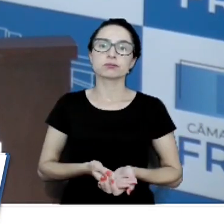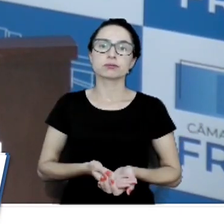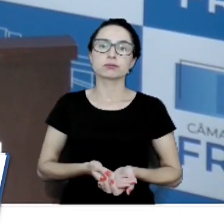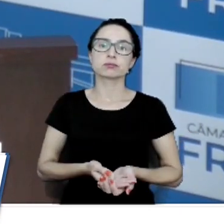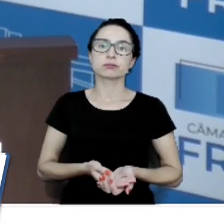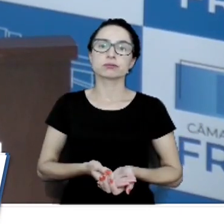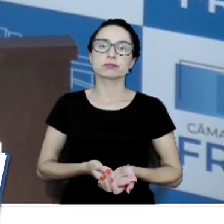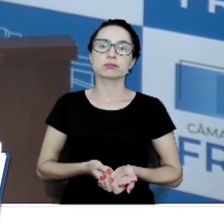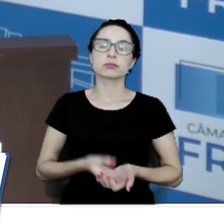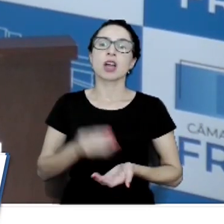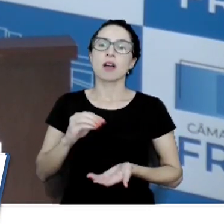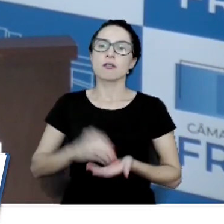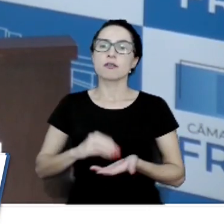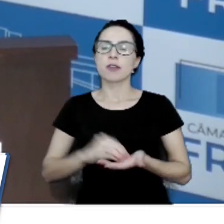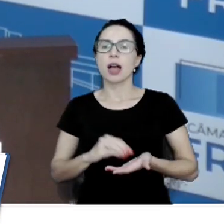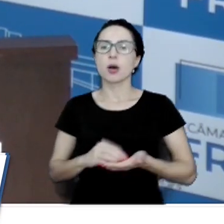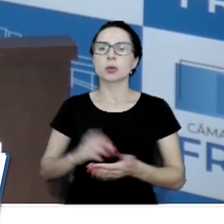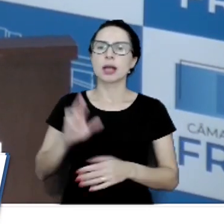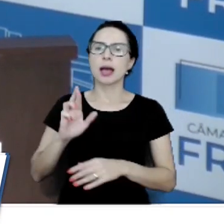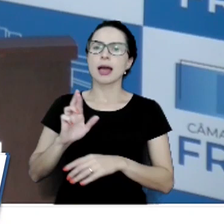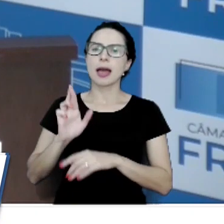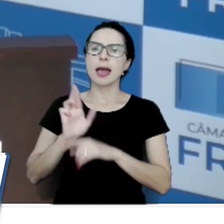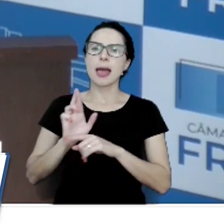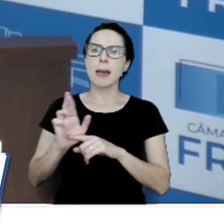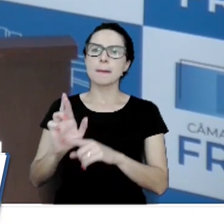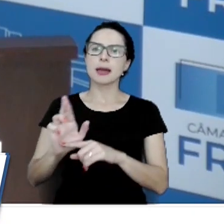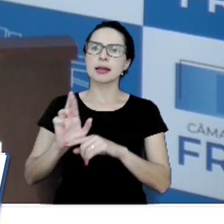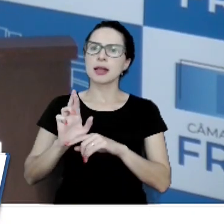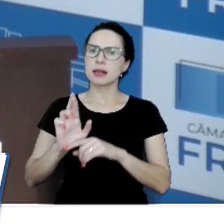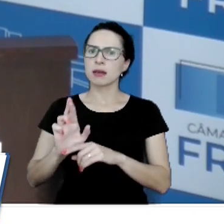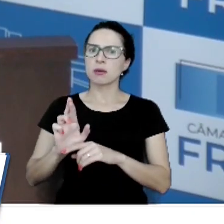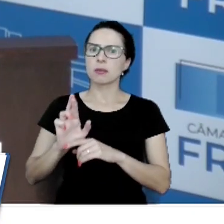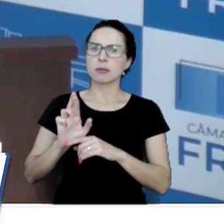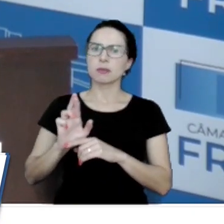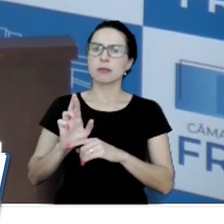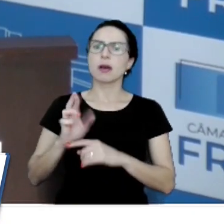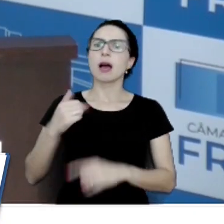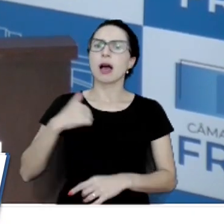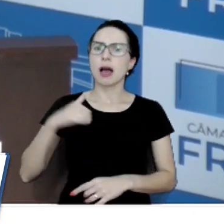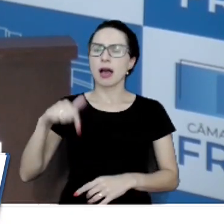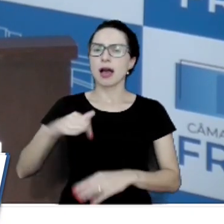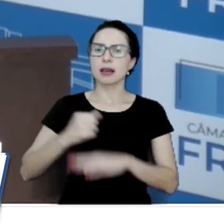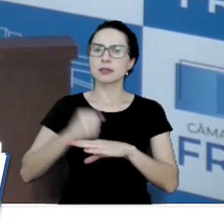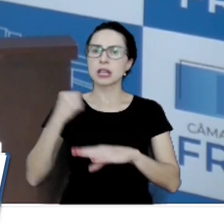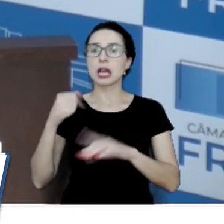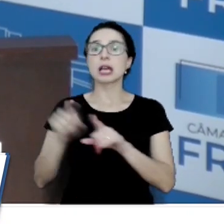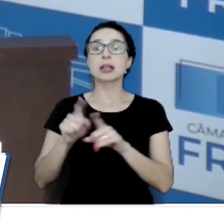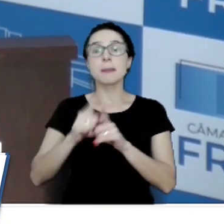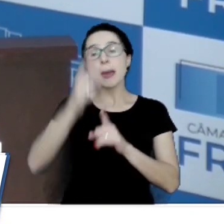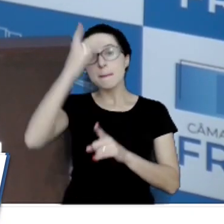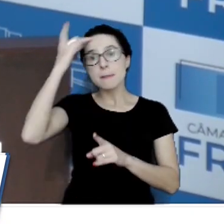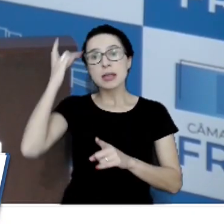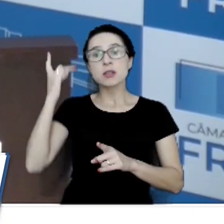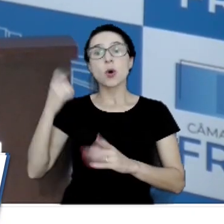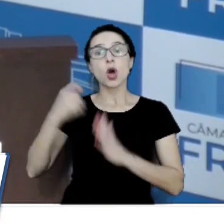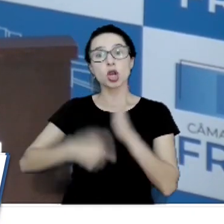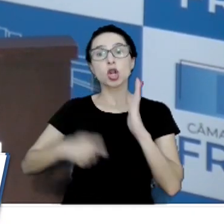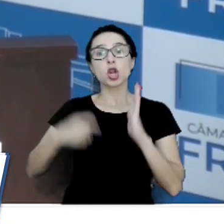falta representatividade da nossa cidade e pessoas que busquem